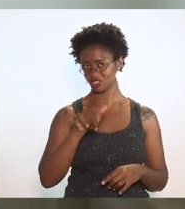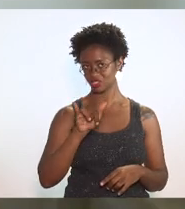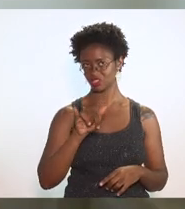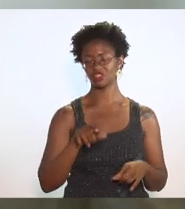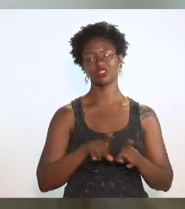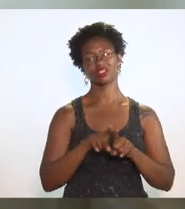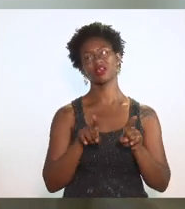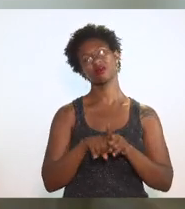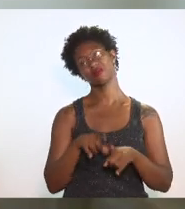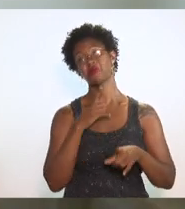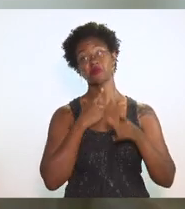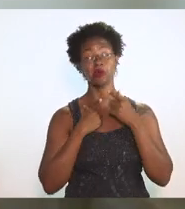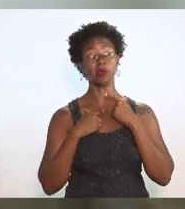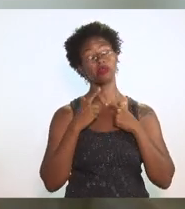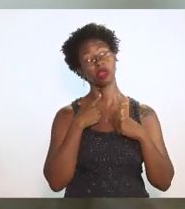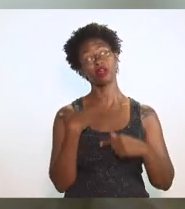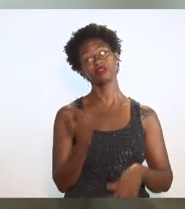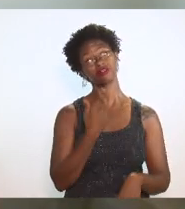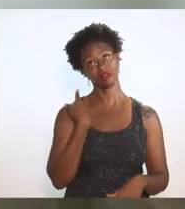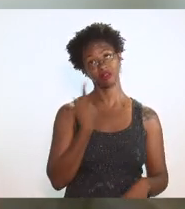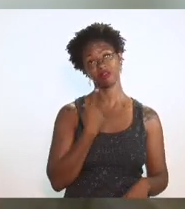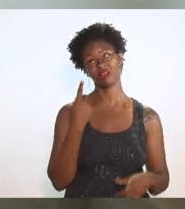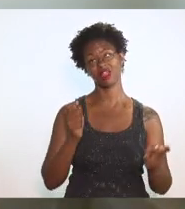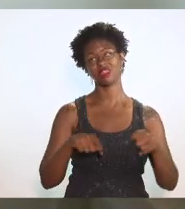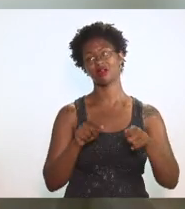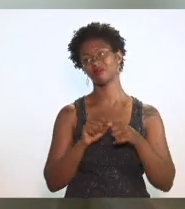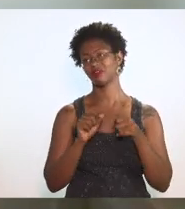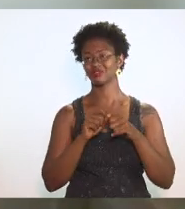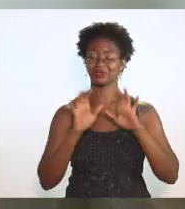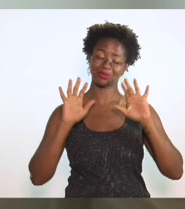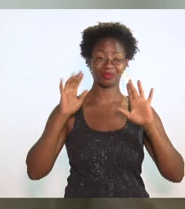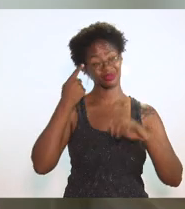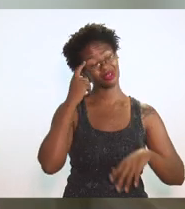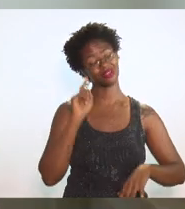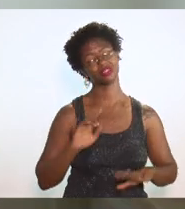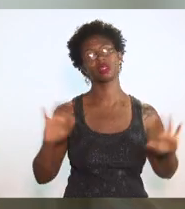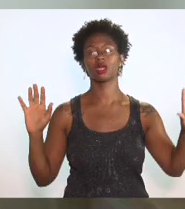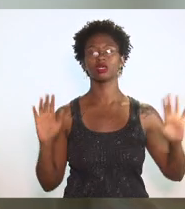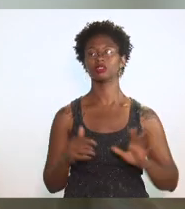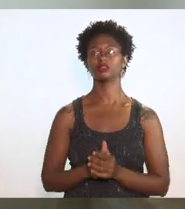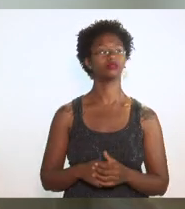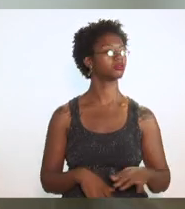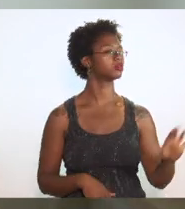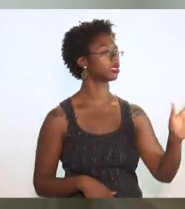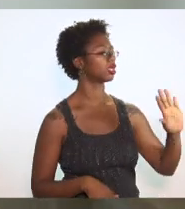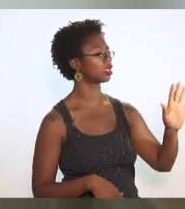nós poderíamos fazê-lo. E ao mesmo tempo dizer